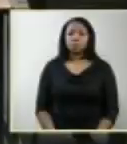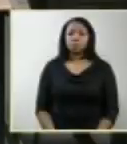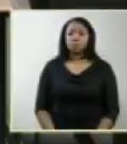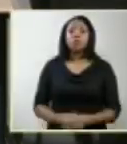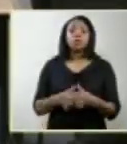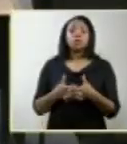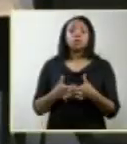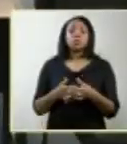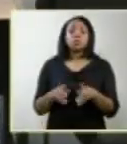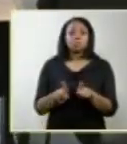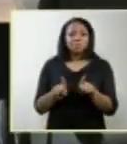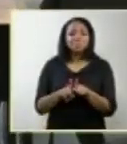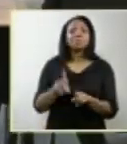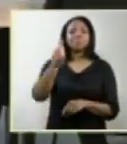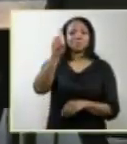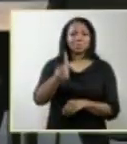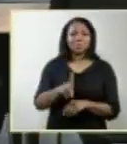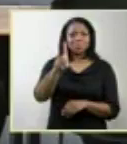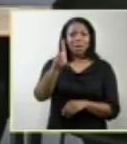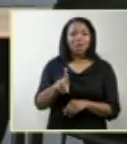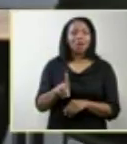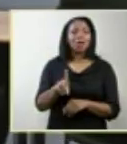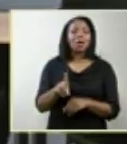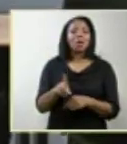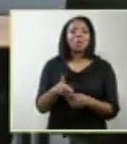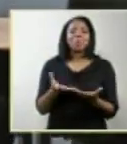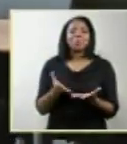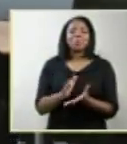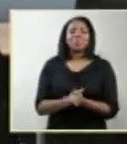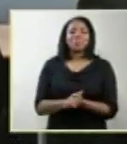do direito. É como enxugar gelo, né?